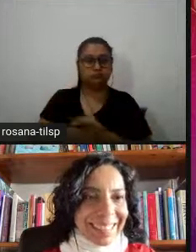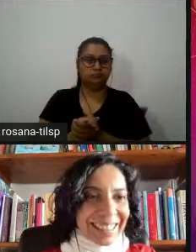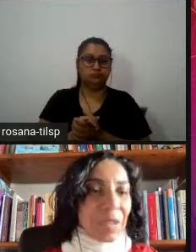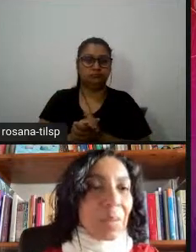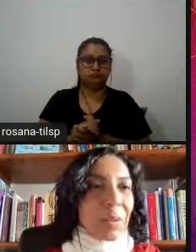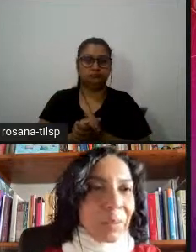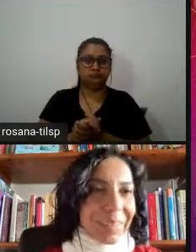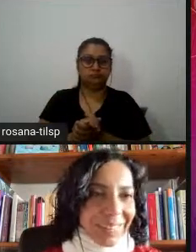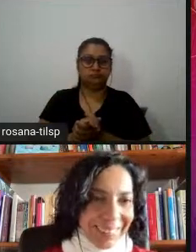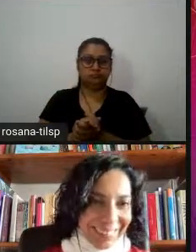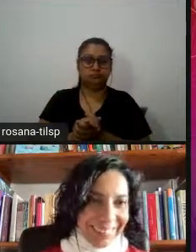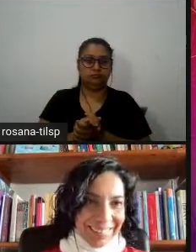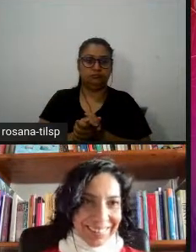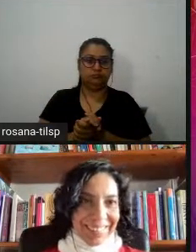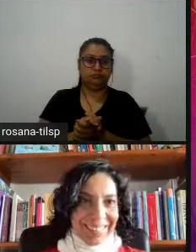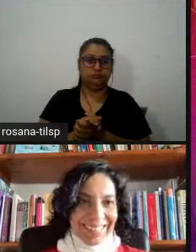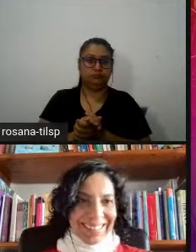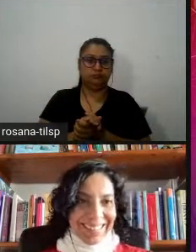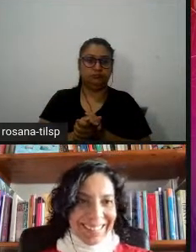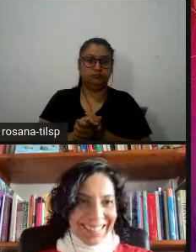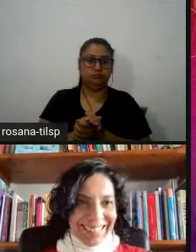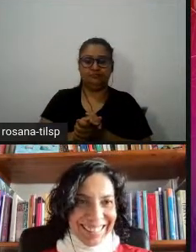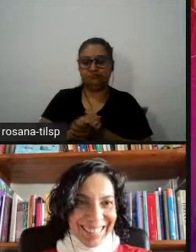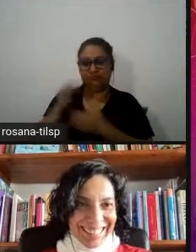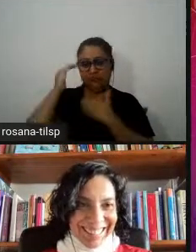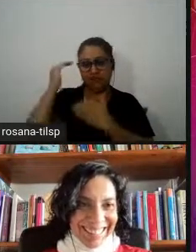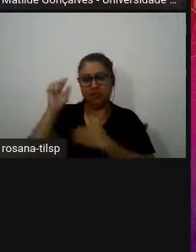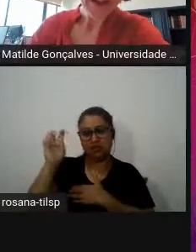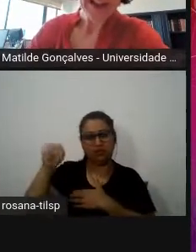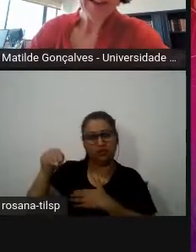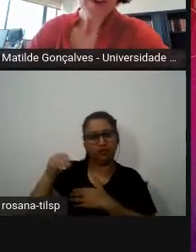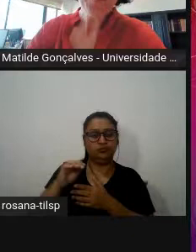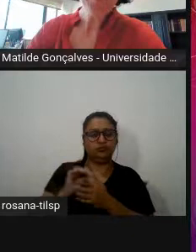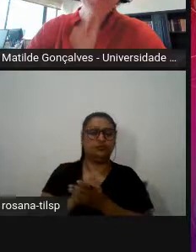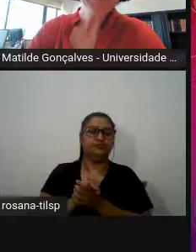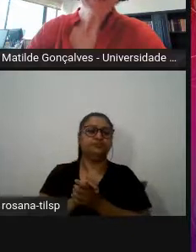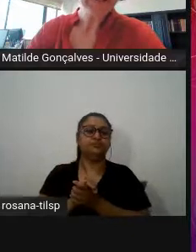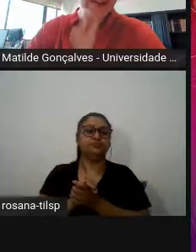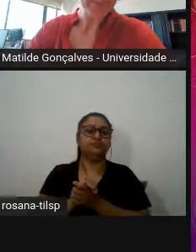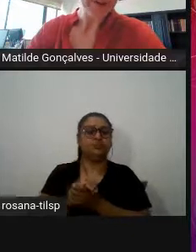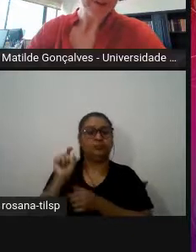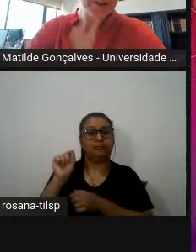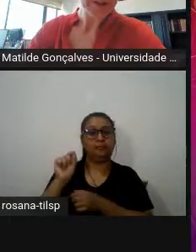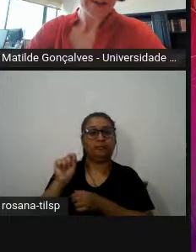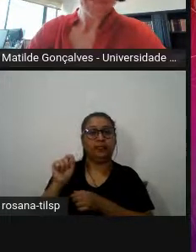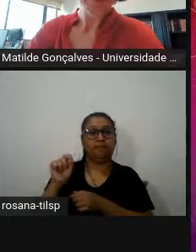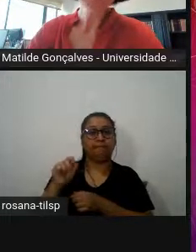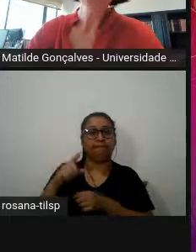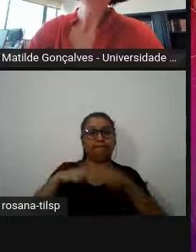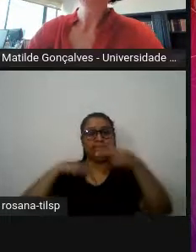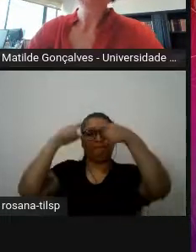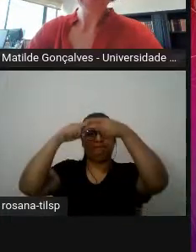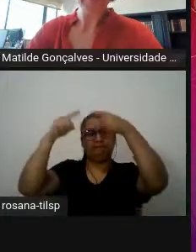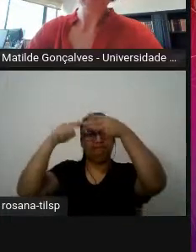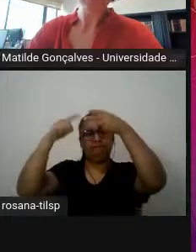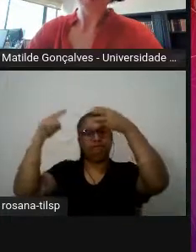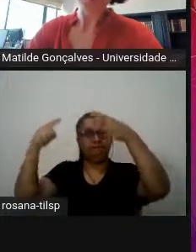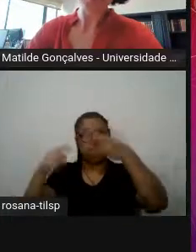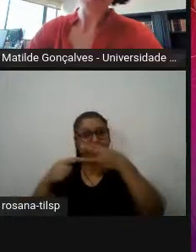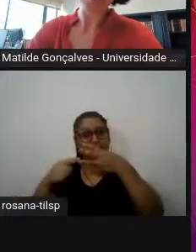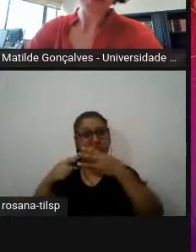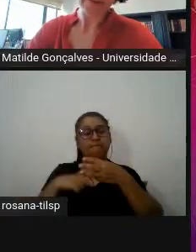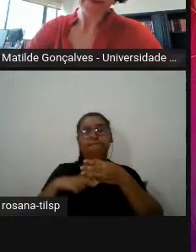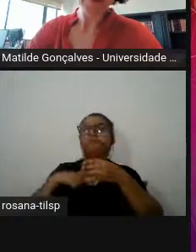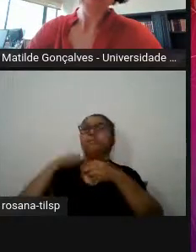cinco minutos está ótimo obrigada Carla é um percurso de três etapas que é partir da observação dos